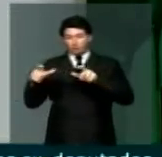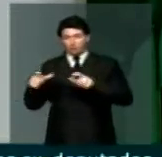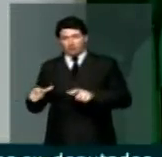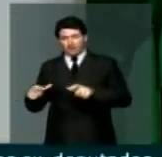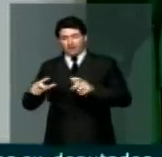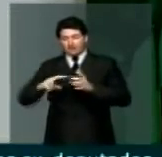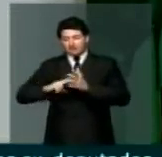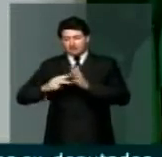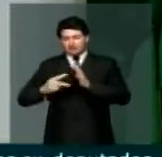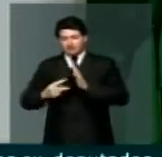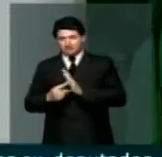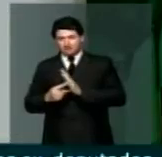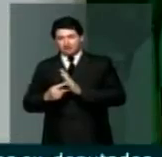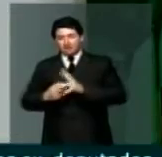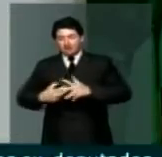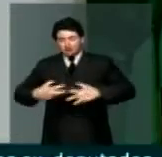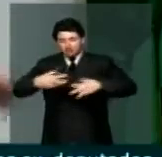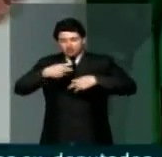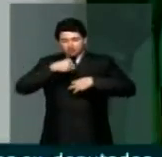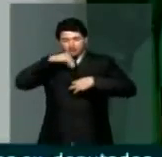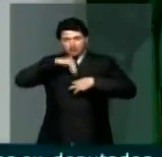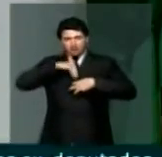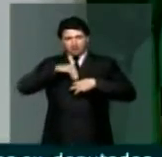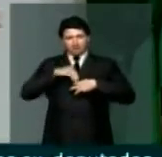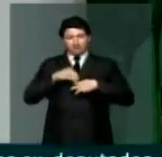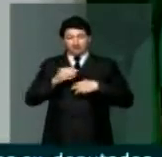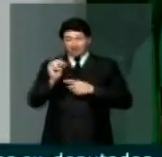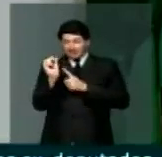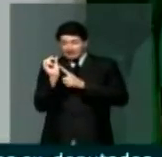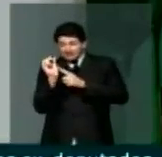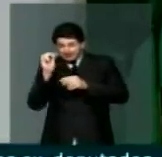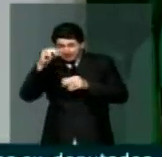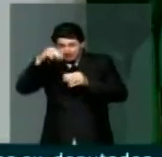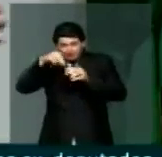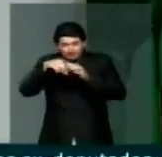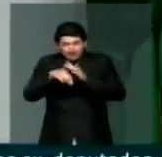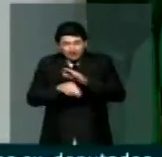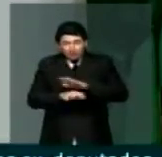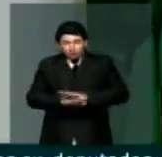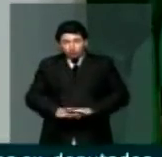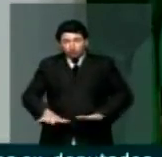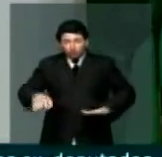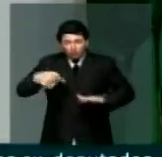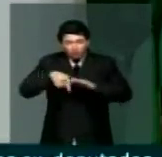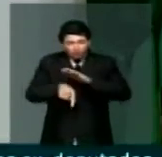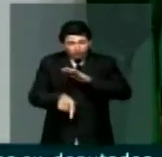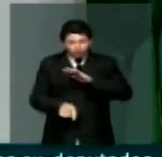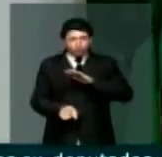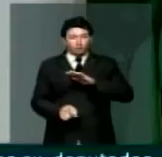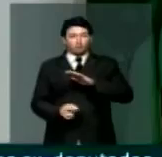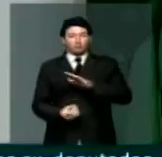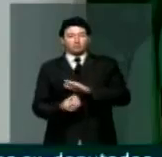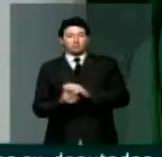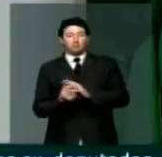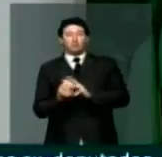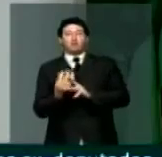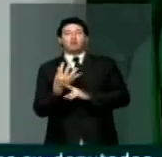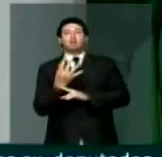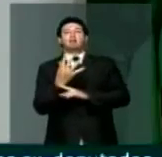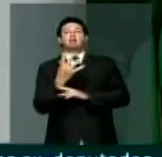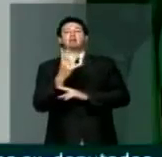de sentido e de essência. E a semente, guardada em chão profundo, brota,